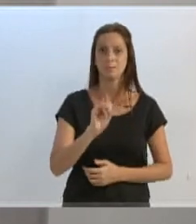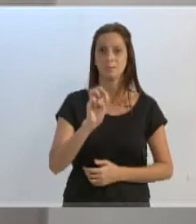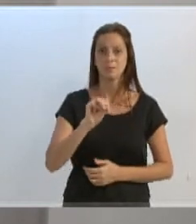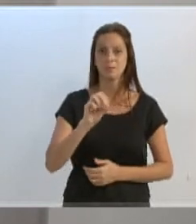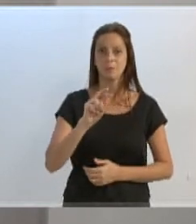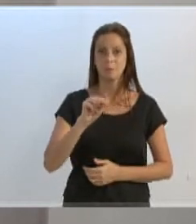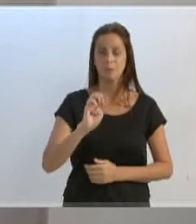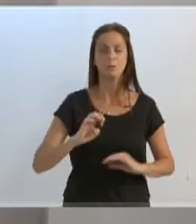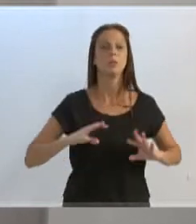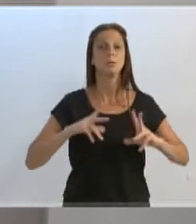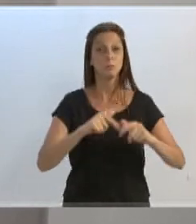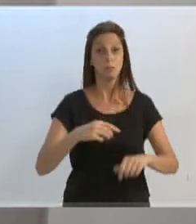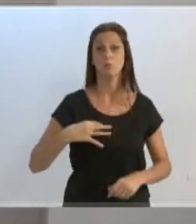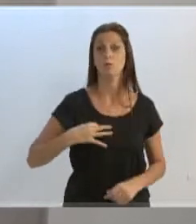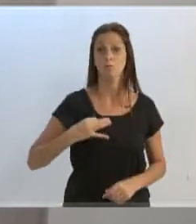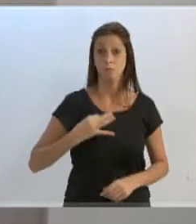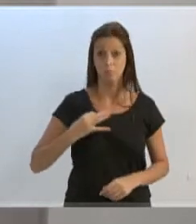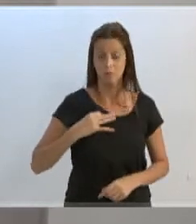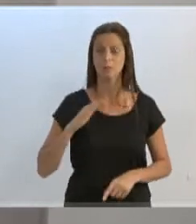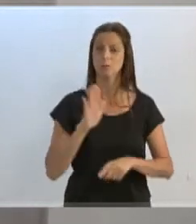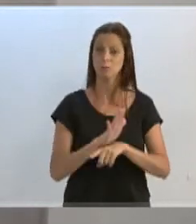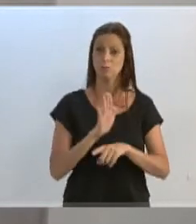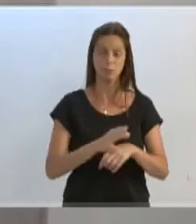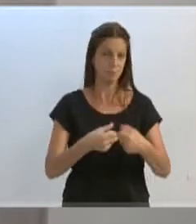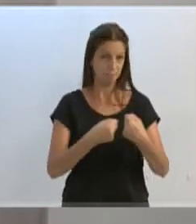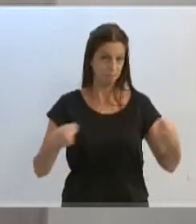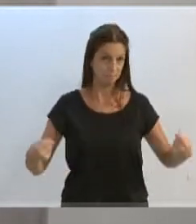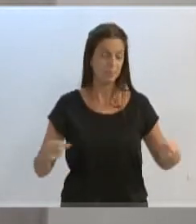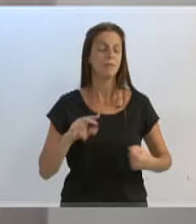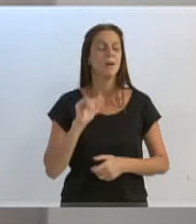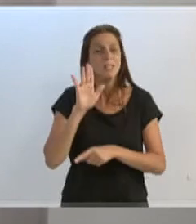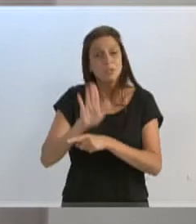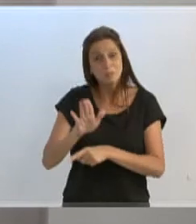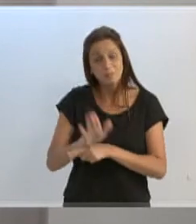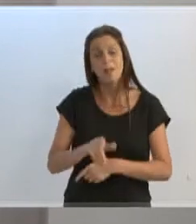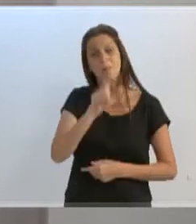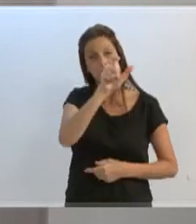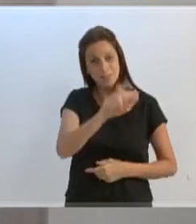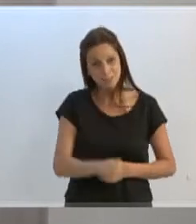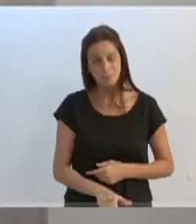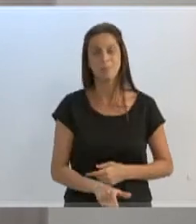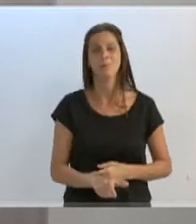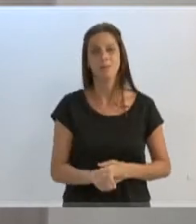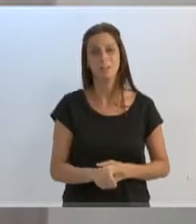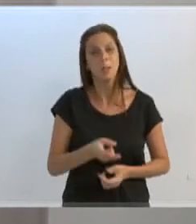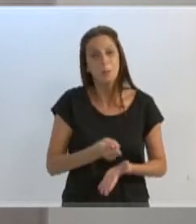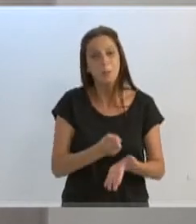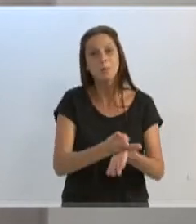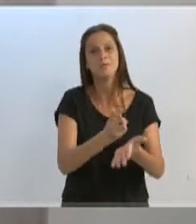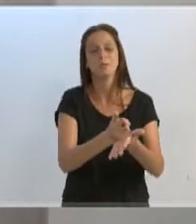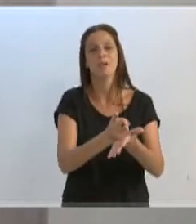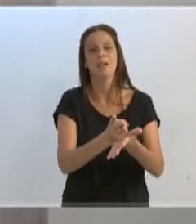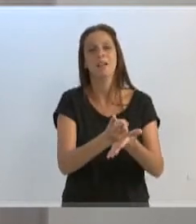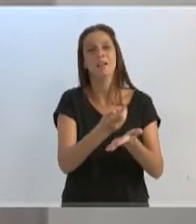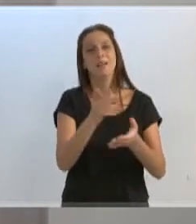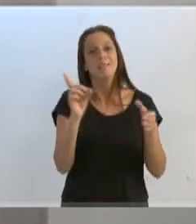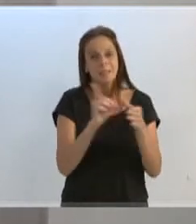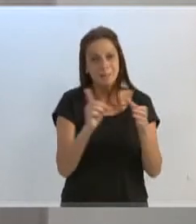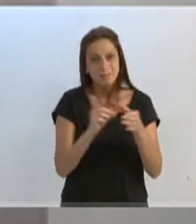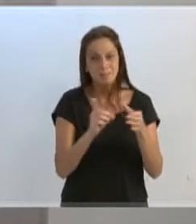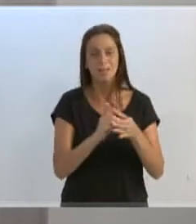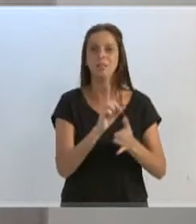nesse importante pedágio, como eu falei, vão dar a possibilidade financeira dessas crianças serem atendidas,